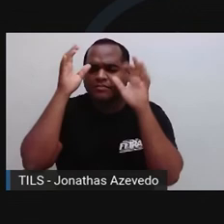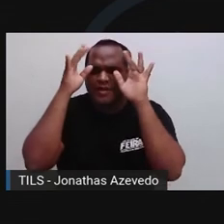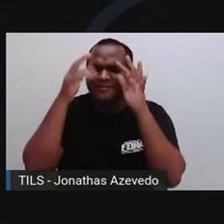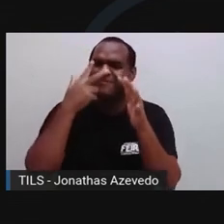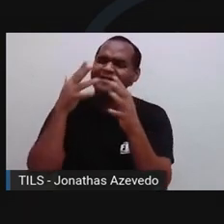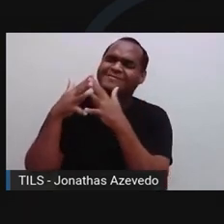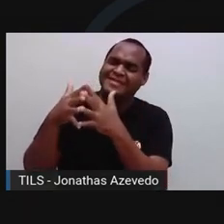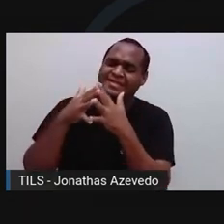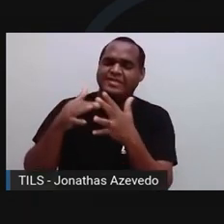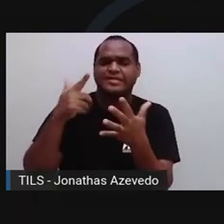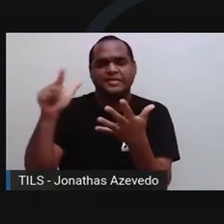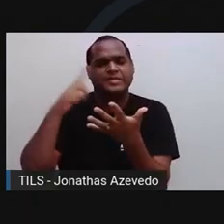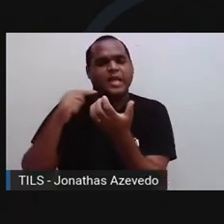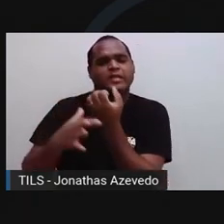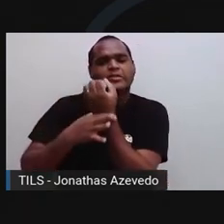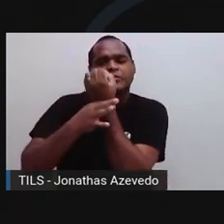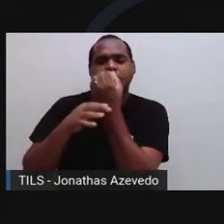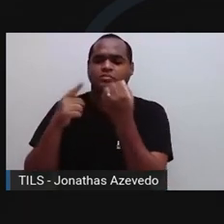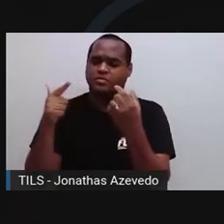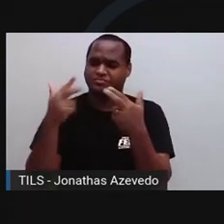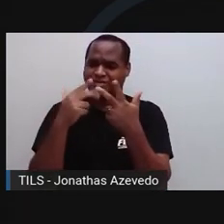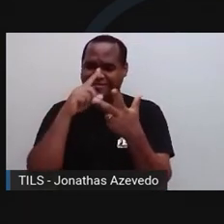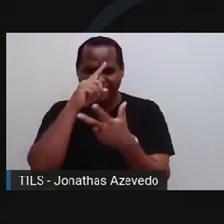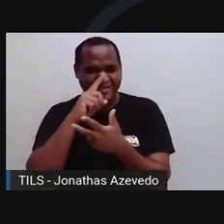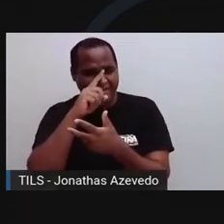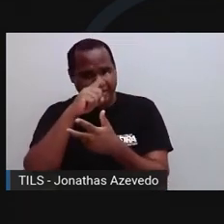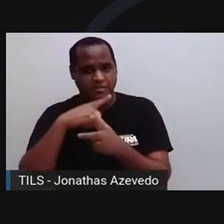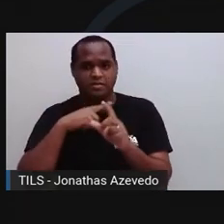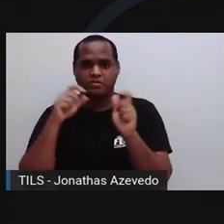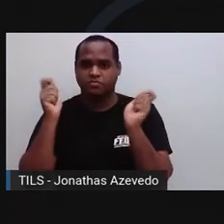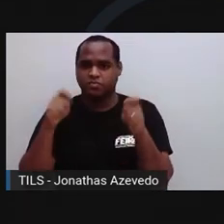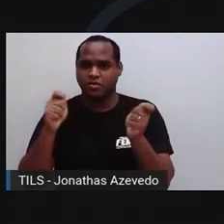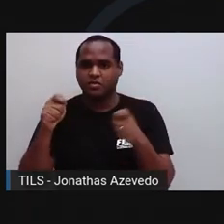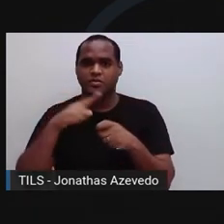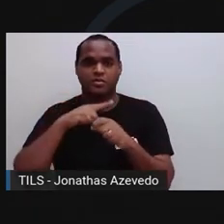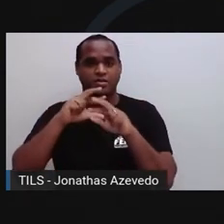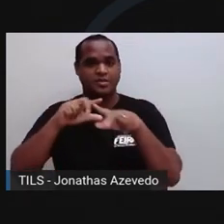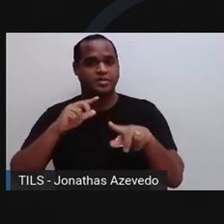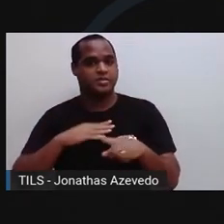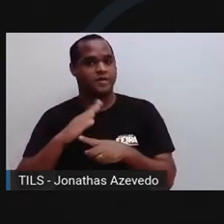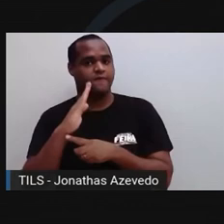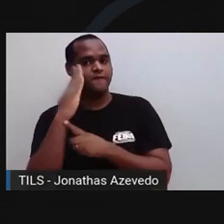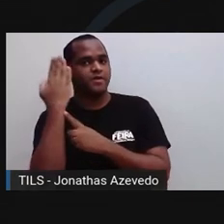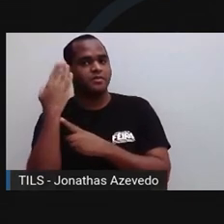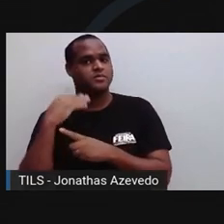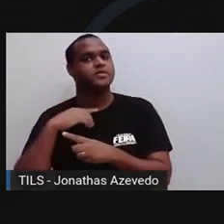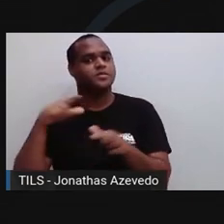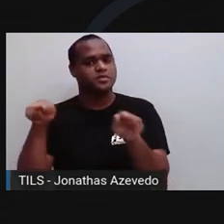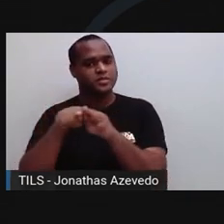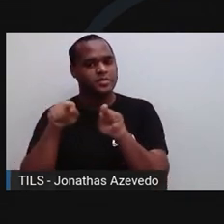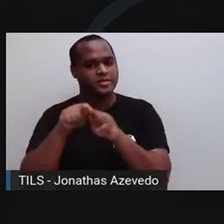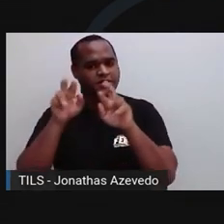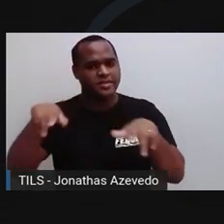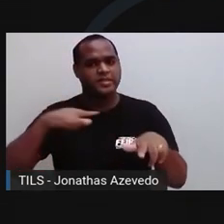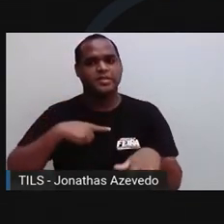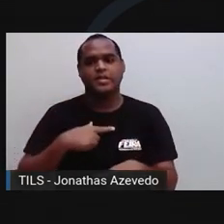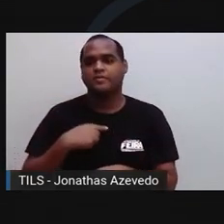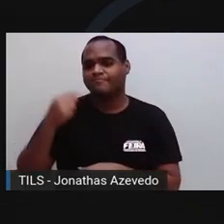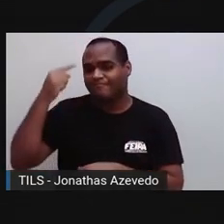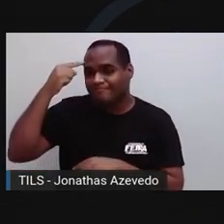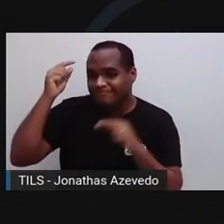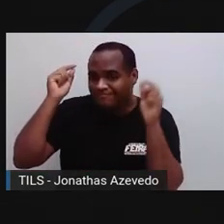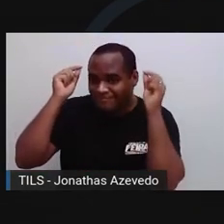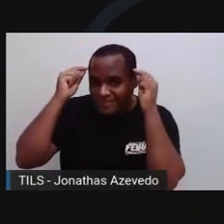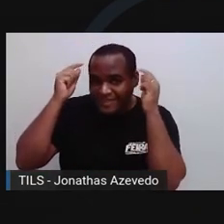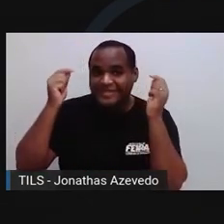situações seguras com situações de perigo e pode soar alarmes falsos. Assim, quando a amígdala, que é o cão de